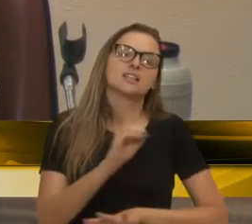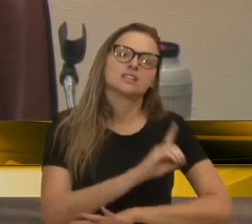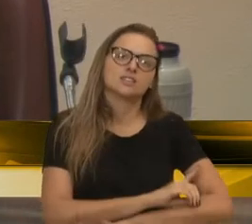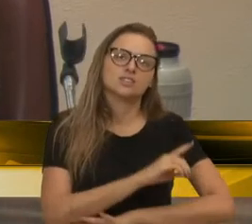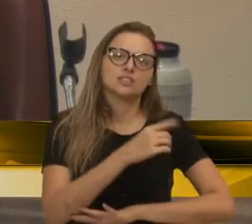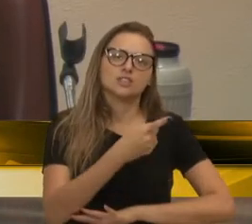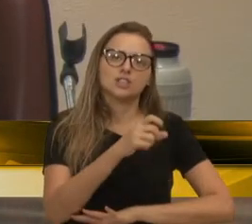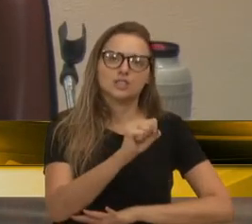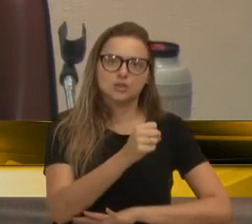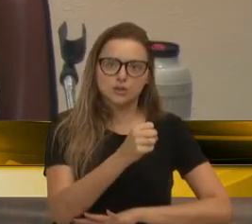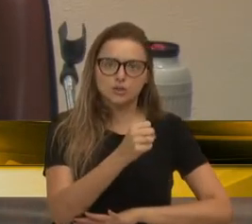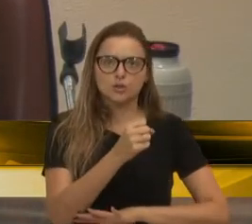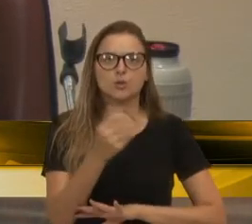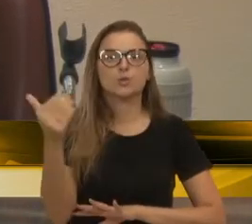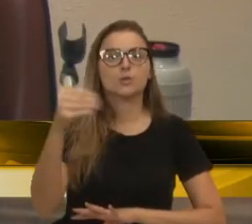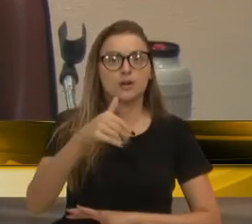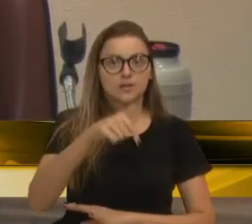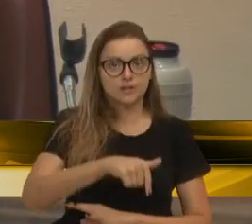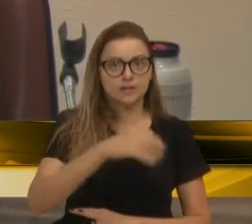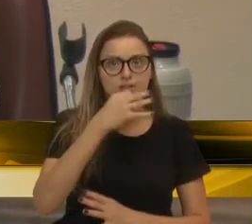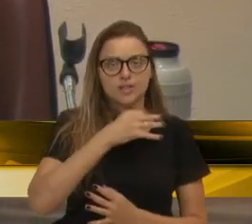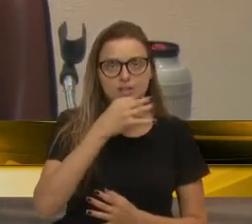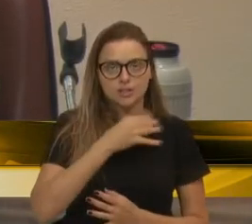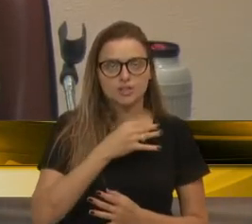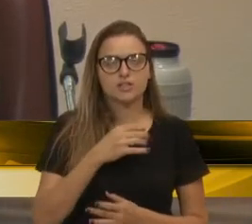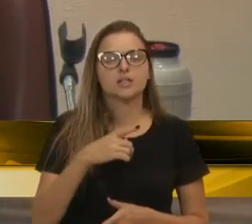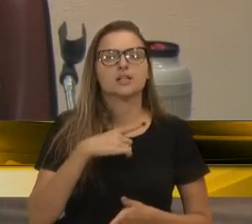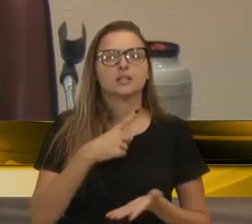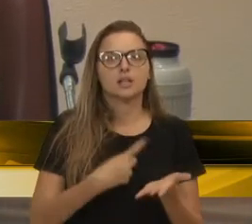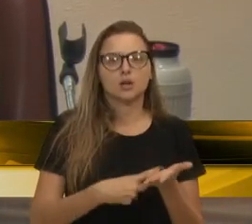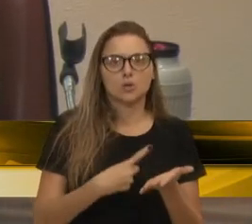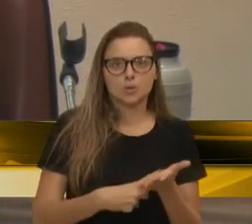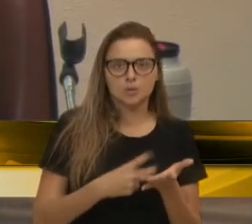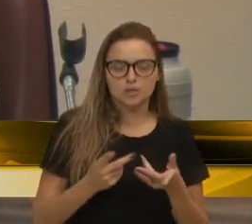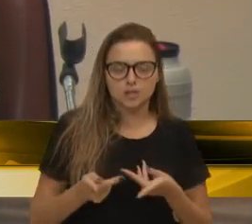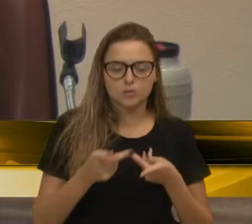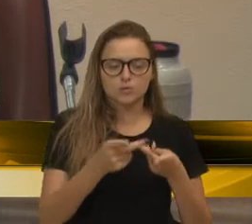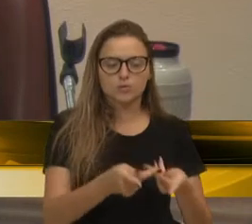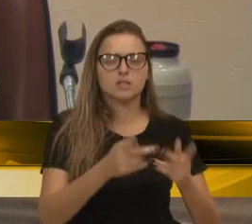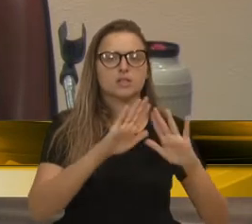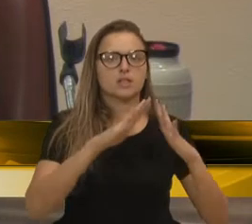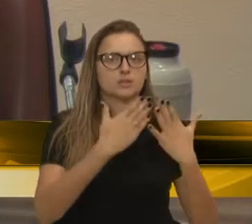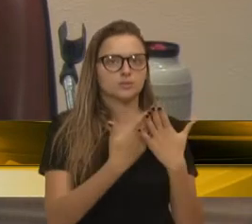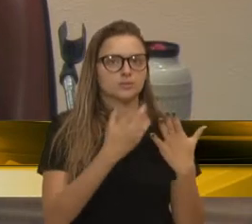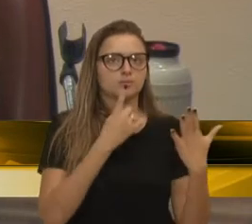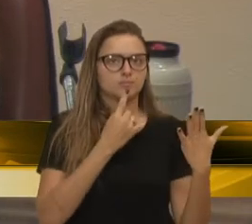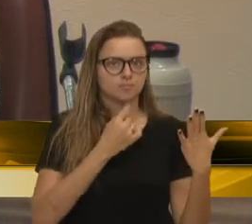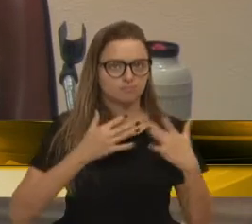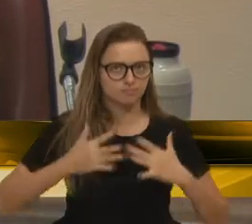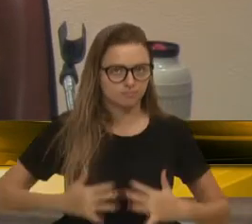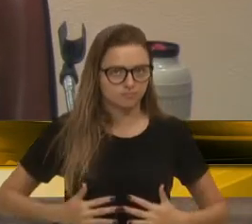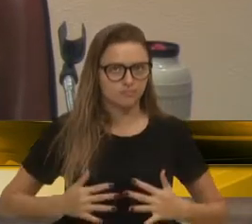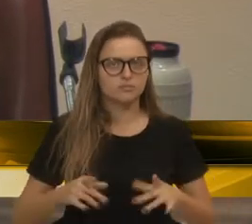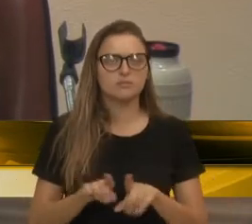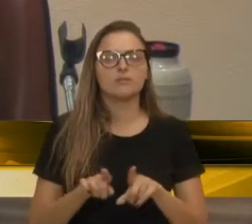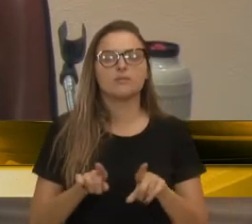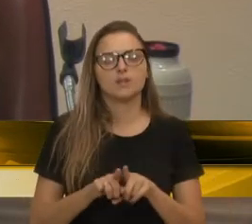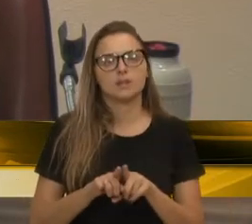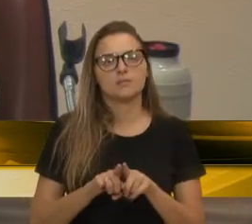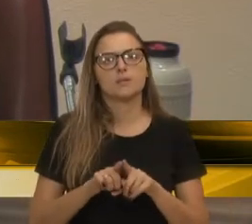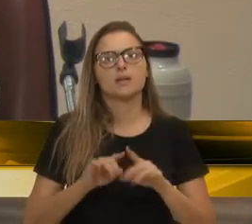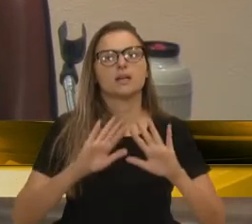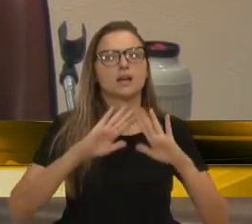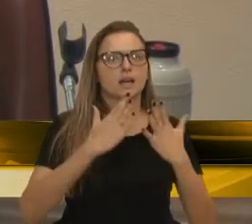prevista a vinda dele a Caxias. Inclusive, temos marcado uma visita no Colégio Cristóvão. Já esteve a diretora lá do